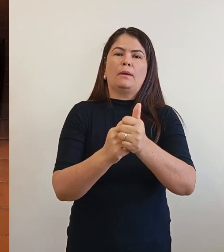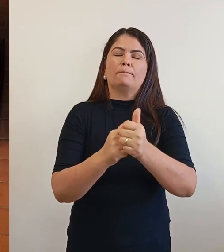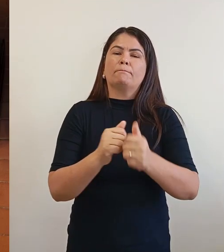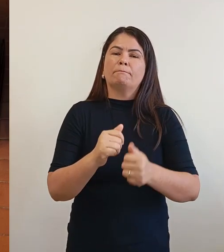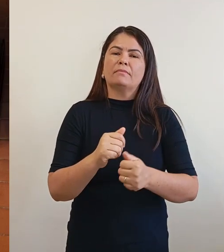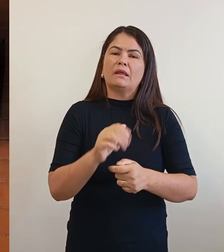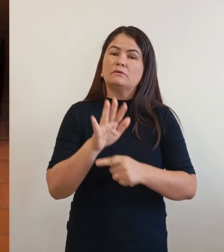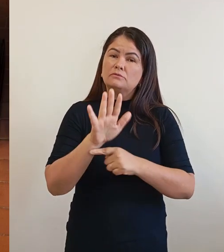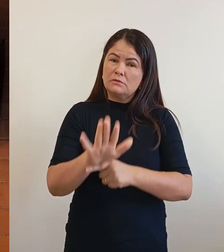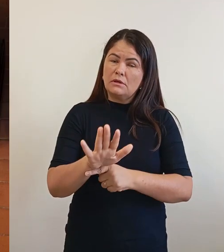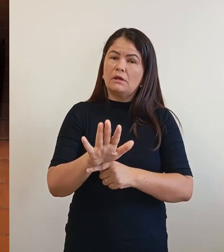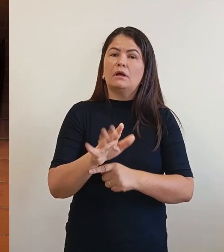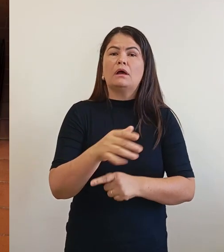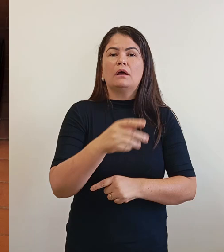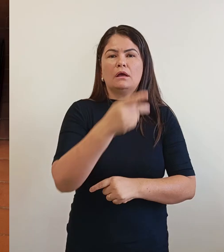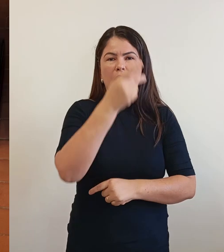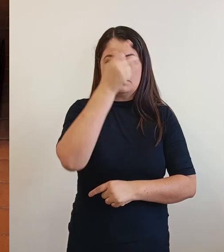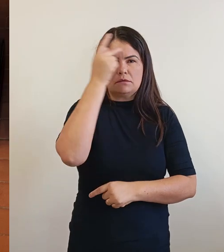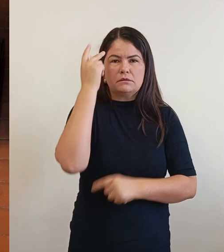ir.